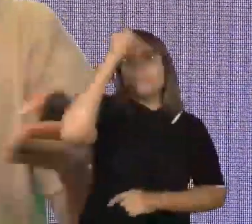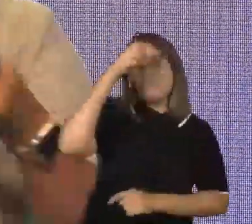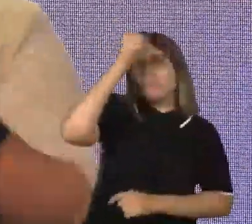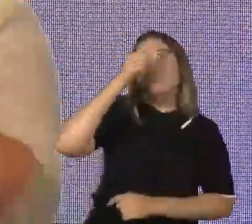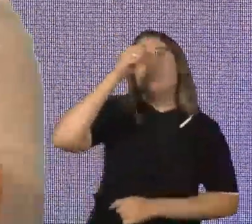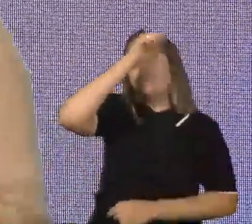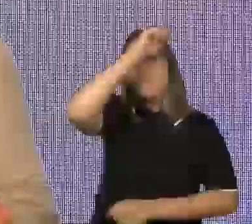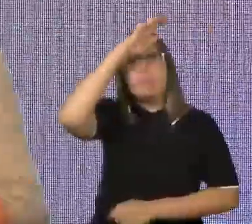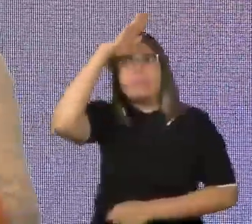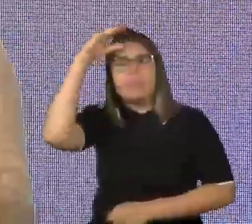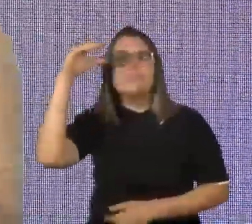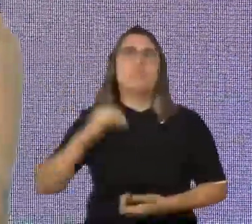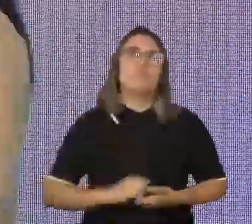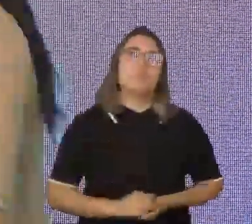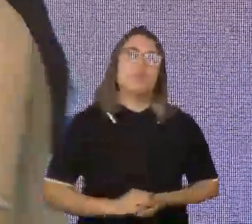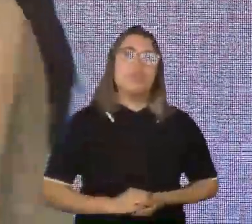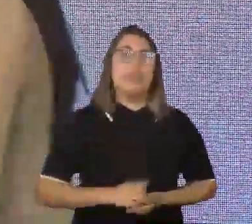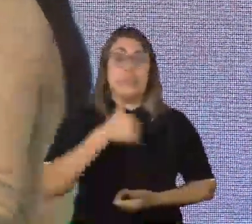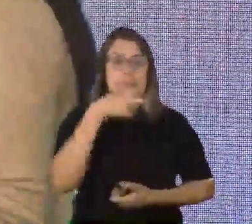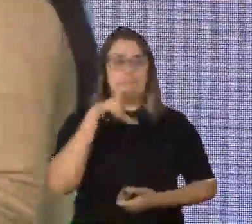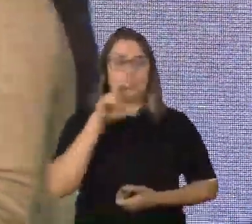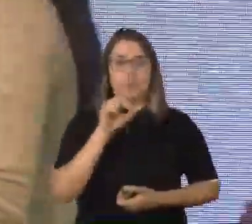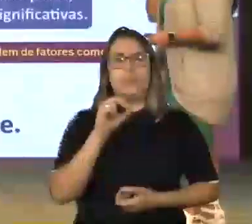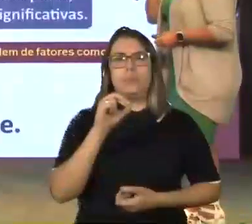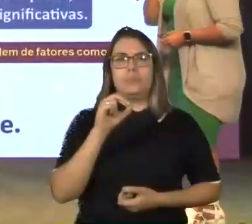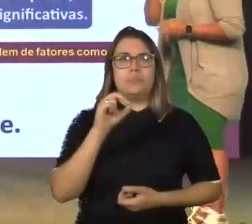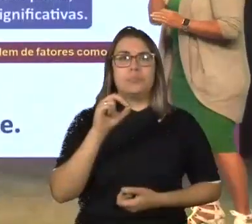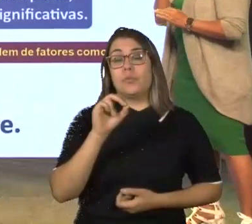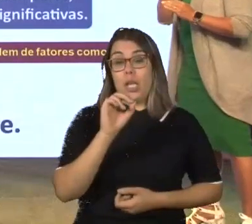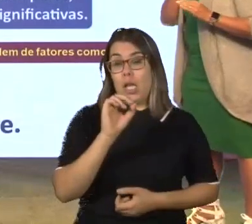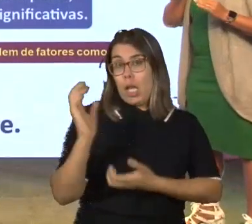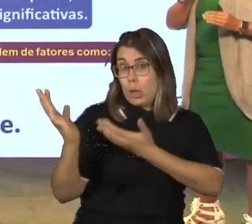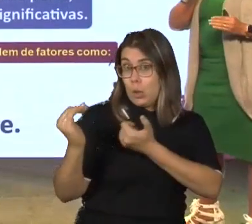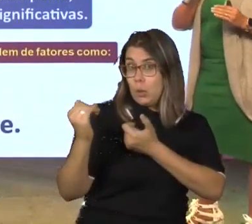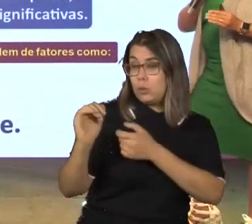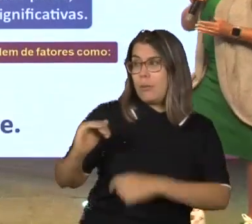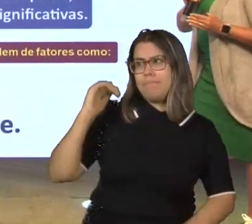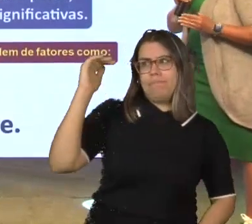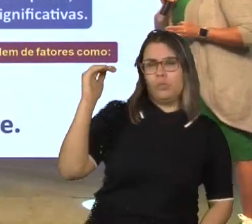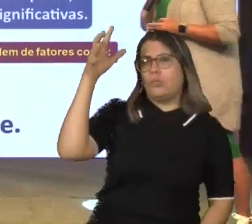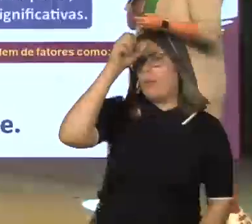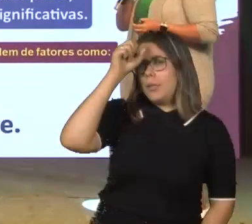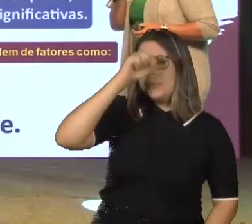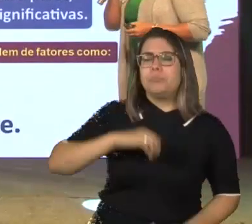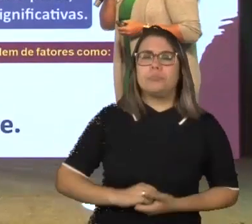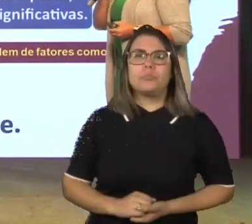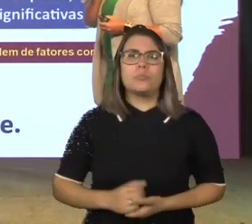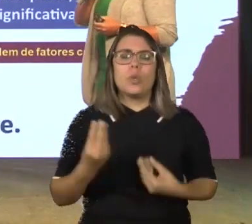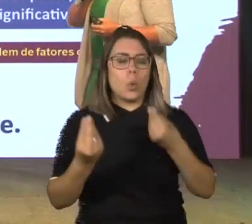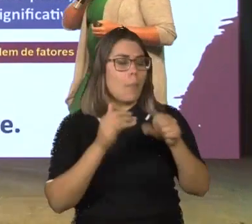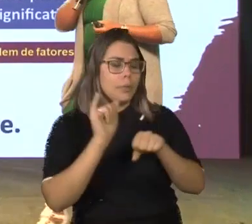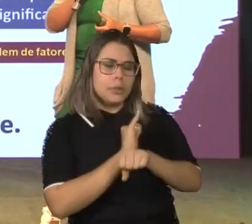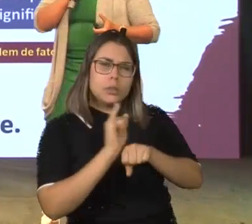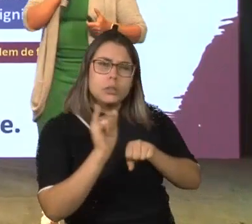crianças, adolescentes e adultos. Então, a questão do método fônico com estratégias, quando a gente